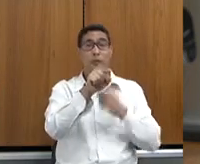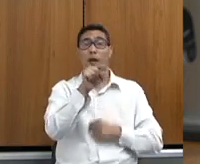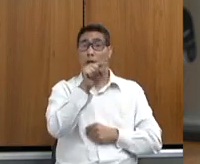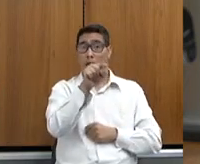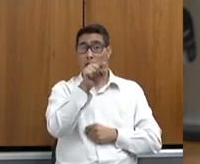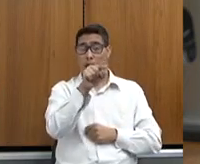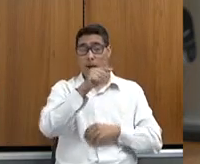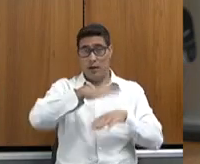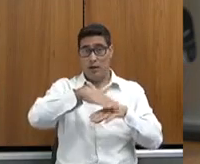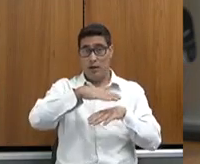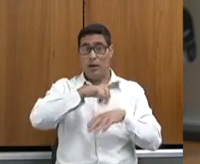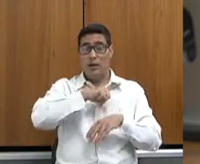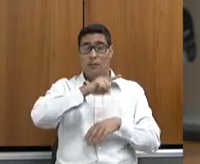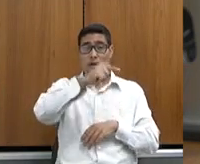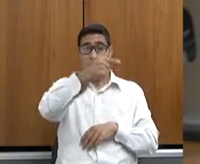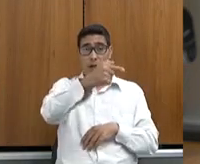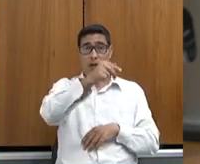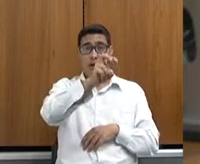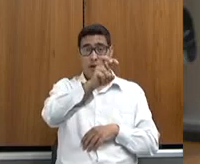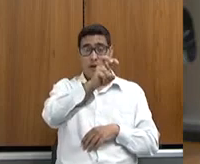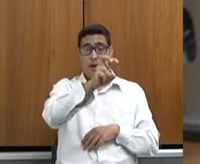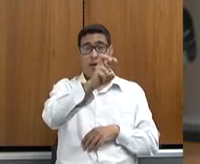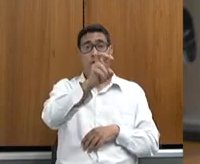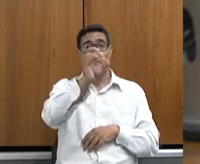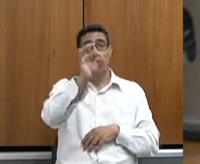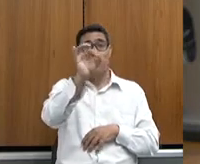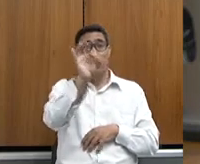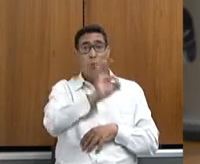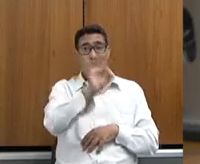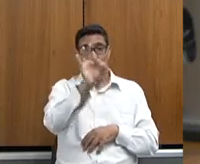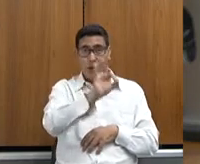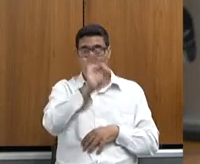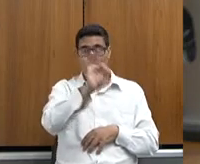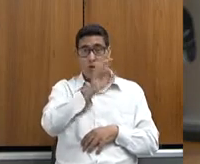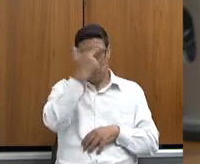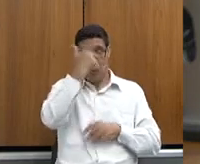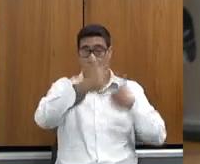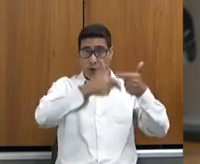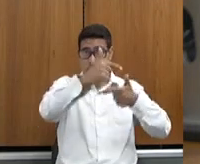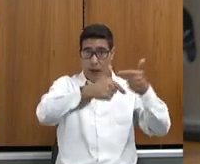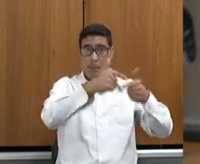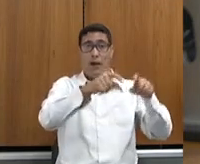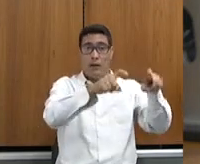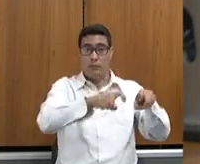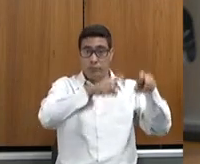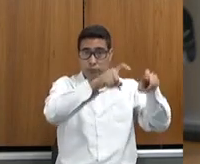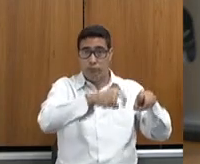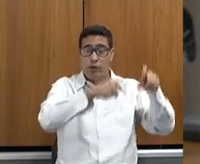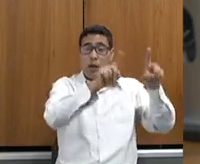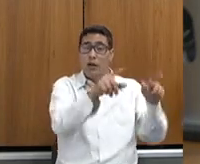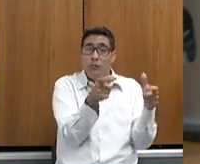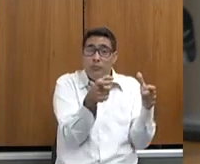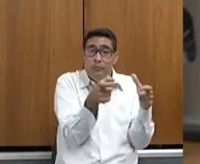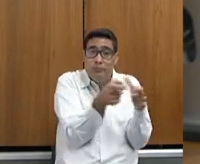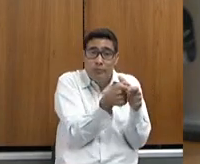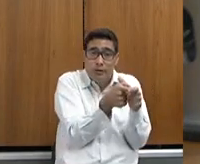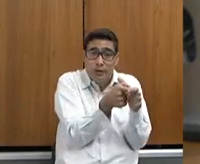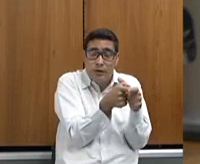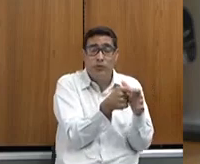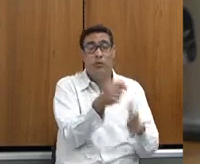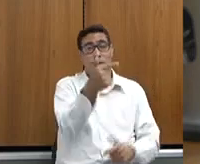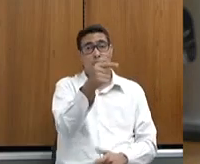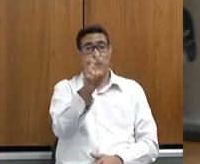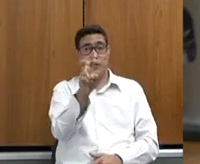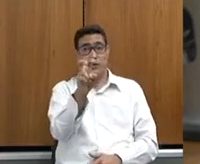que ela tem, há mais de 75% dos seus produtores, são pequenos produtores, os outros 25%, médios e pouquíssimos